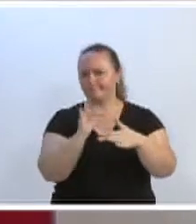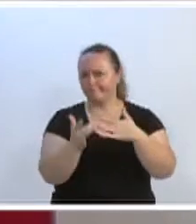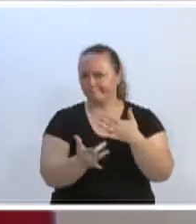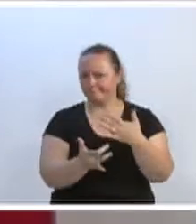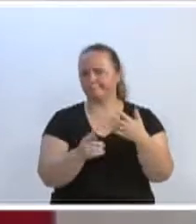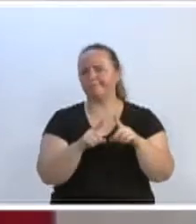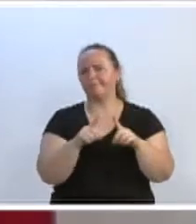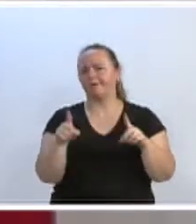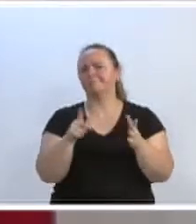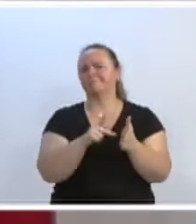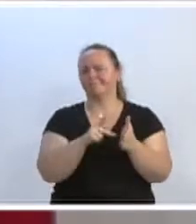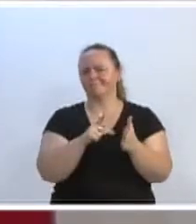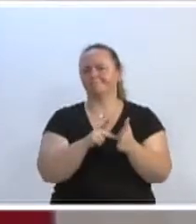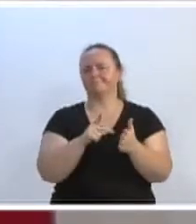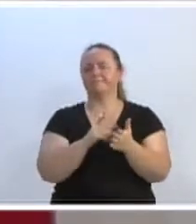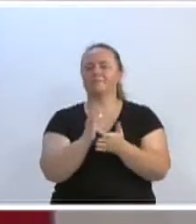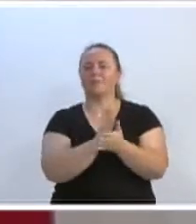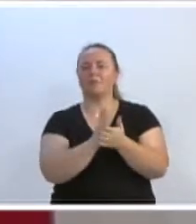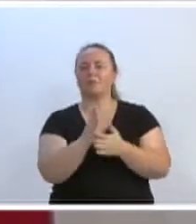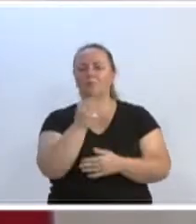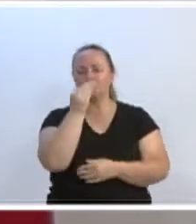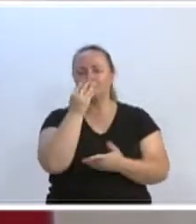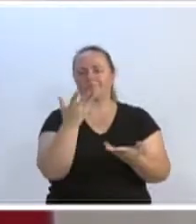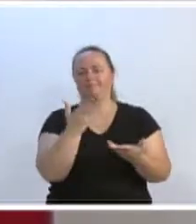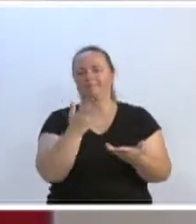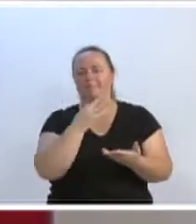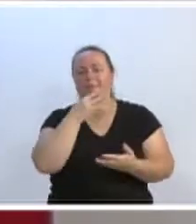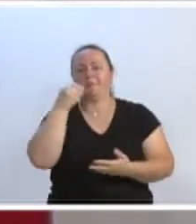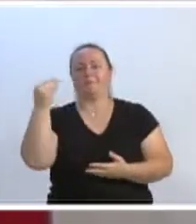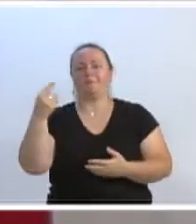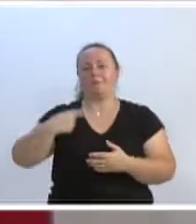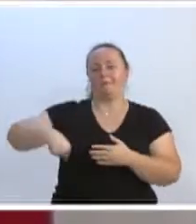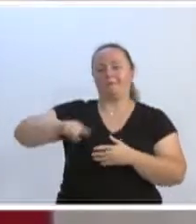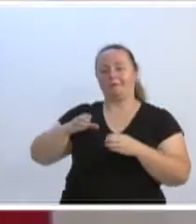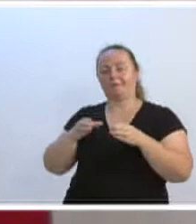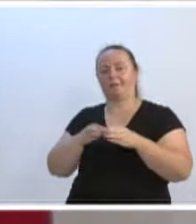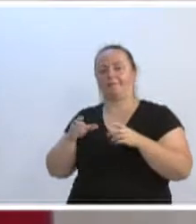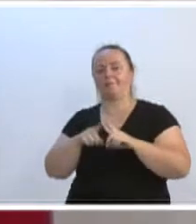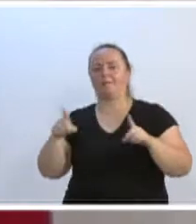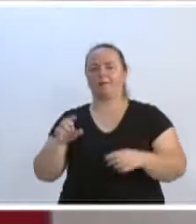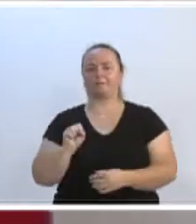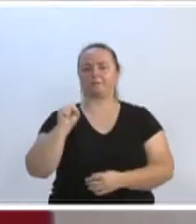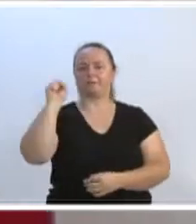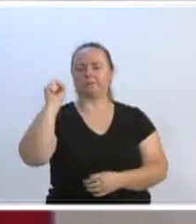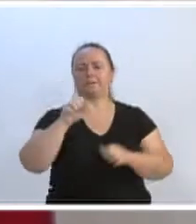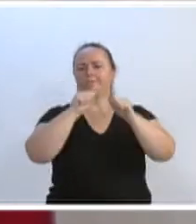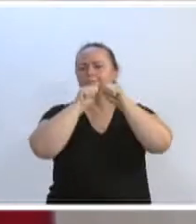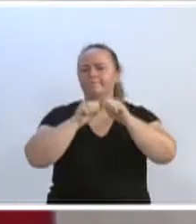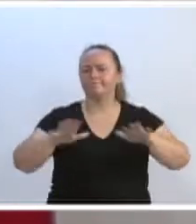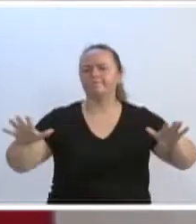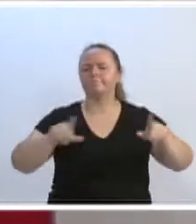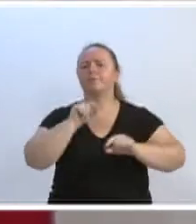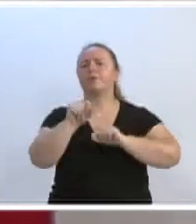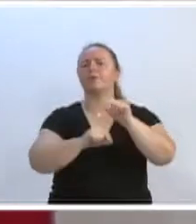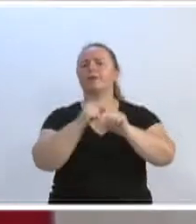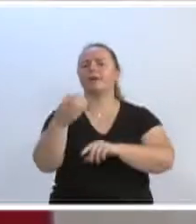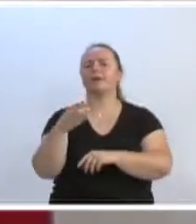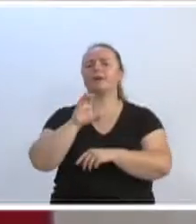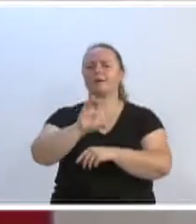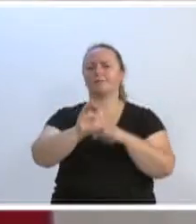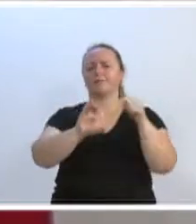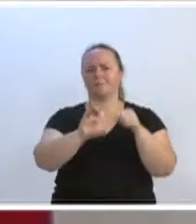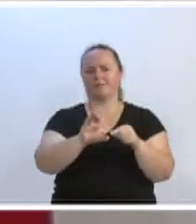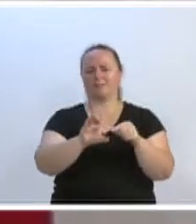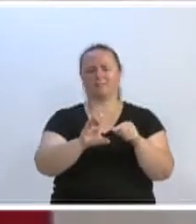provavelmente enamorados do fascismo, do fundamentalismo, estão espalhando um vídeo meu, totalmente